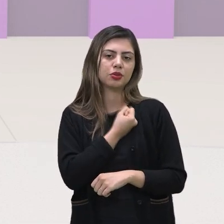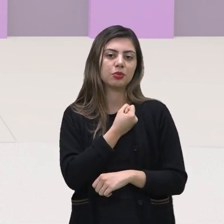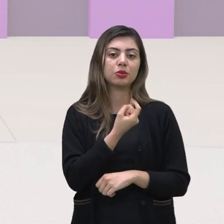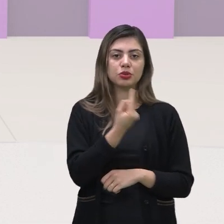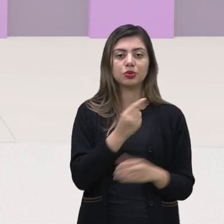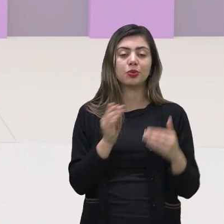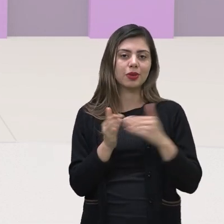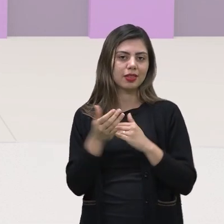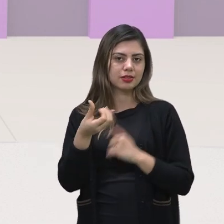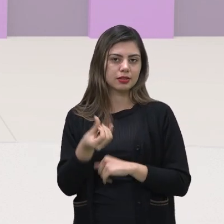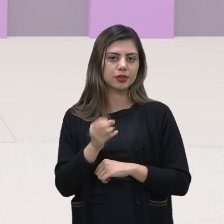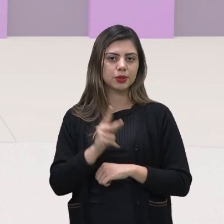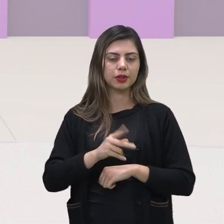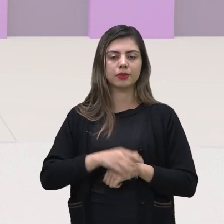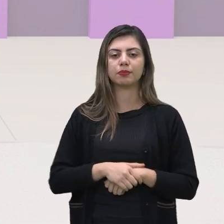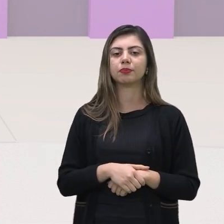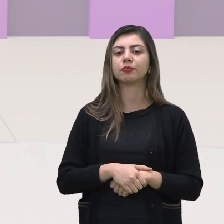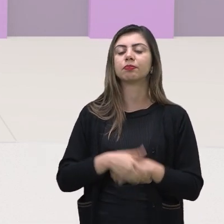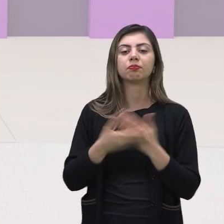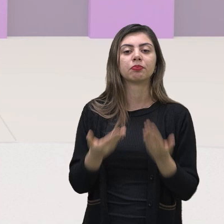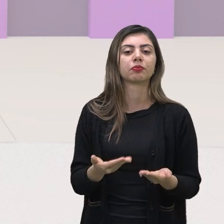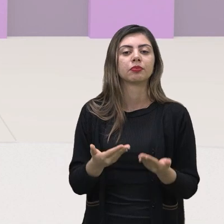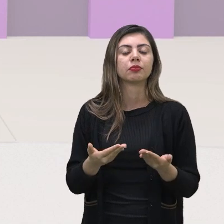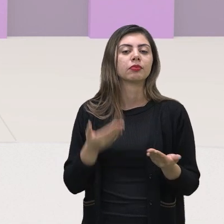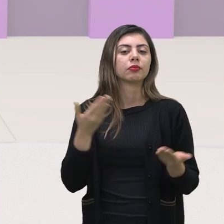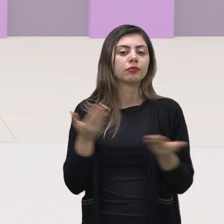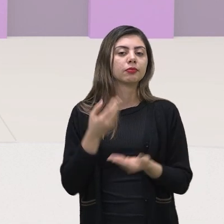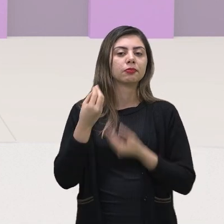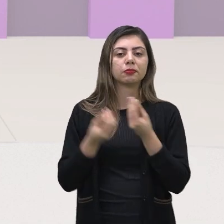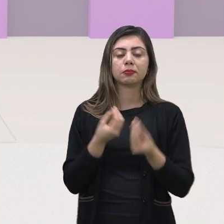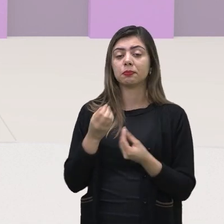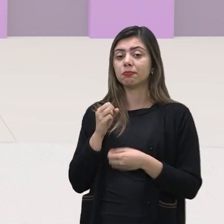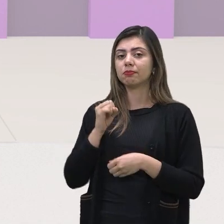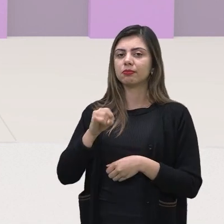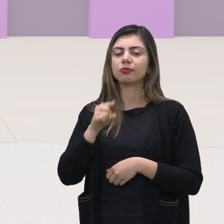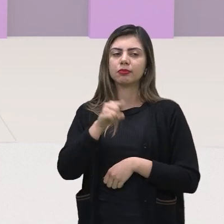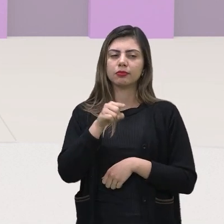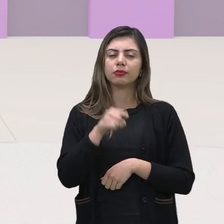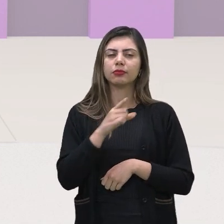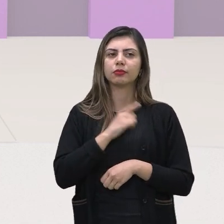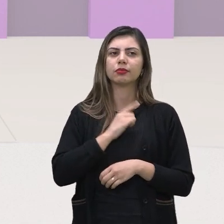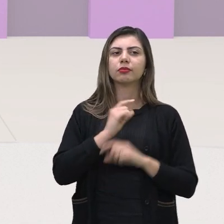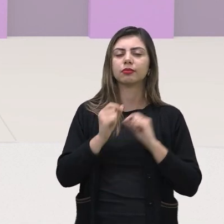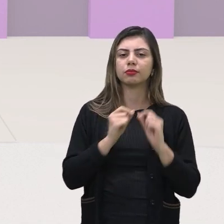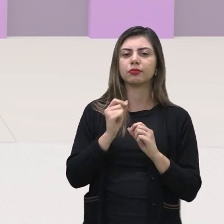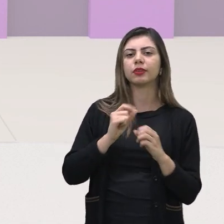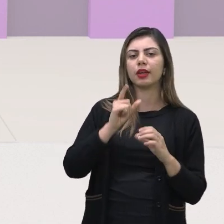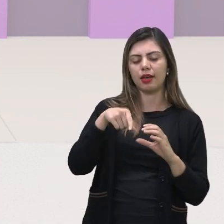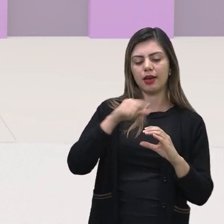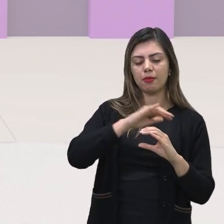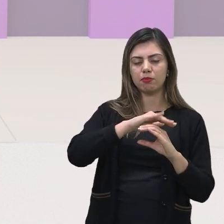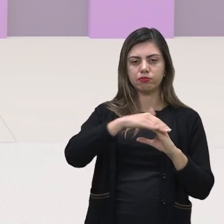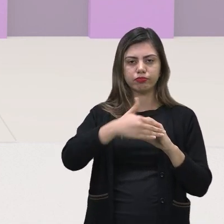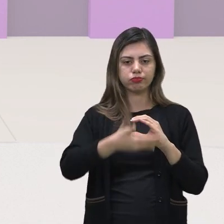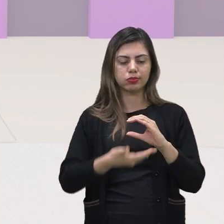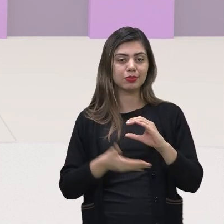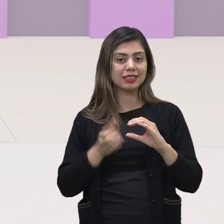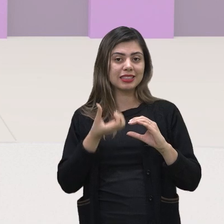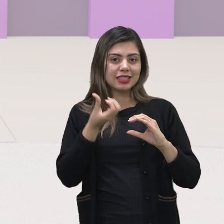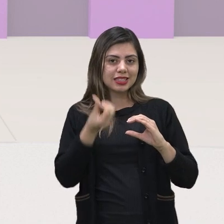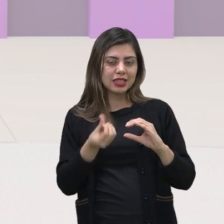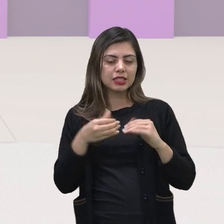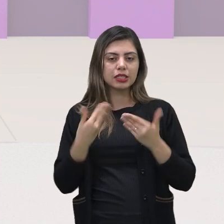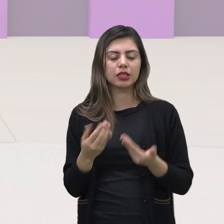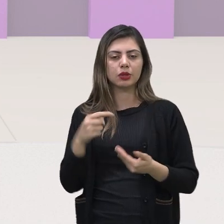1 até 6 tá bom agora se os números são se as faces são numeradas de 1 até 6 o nosso